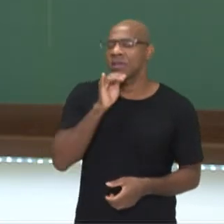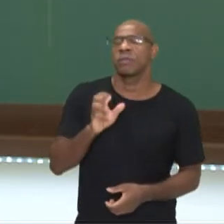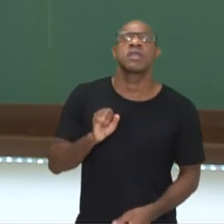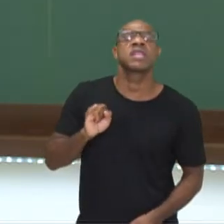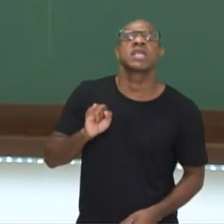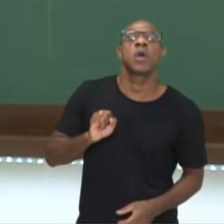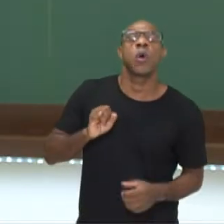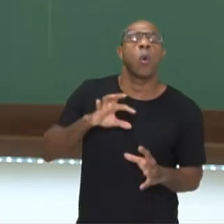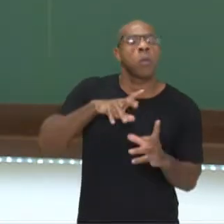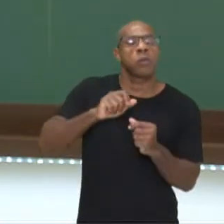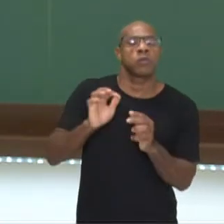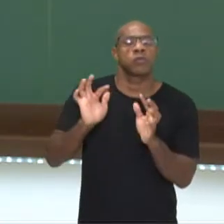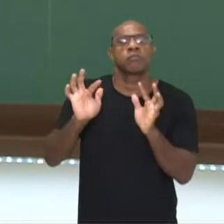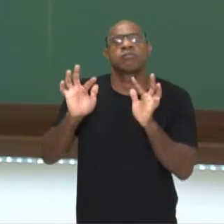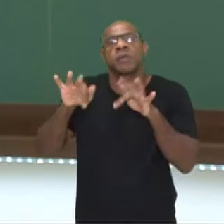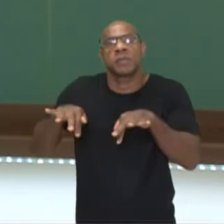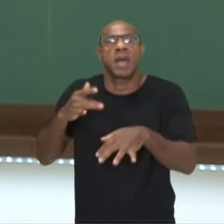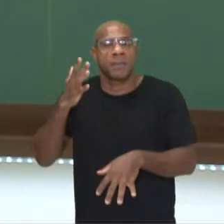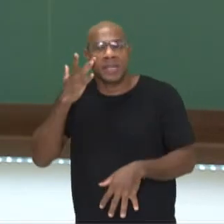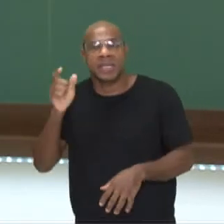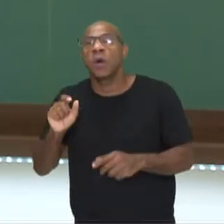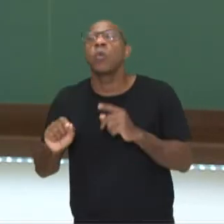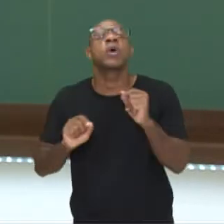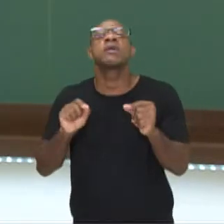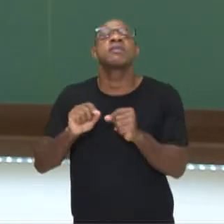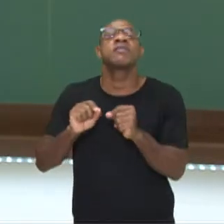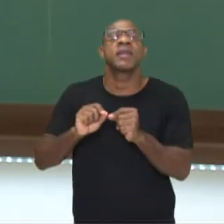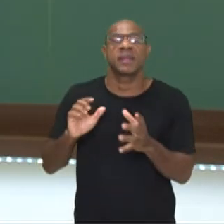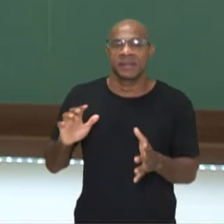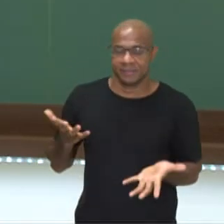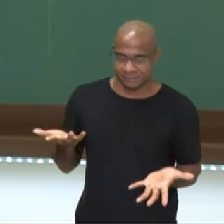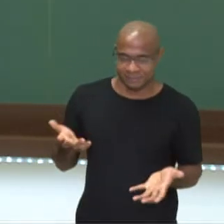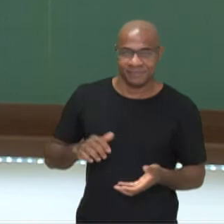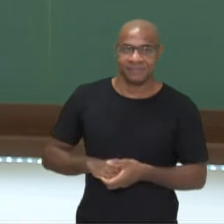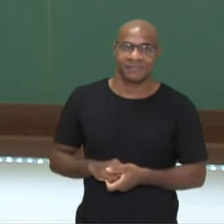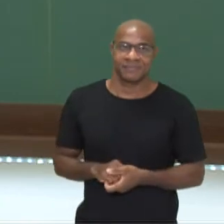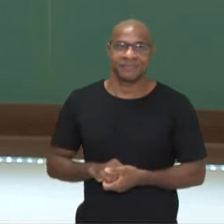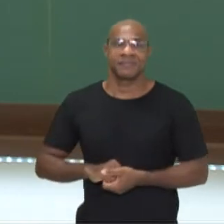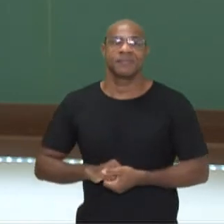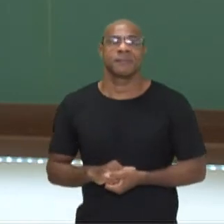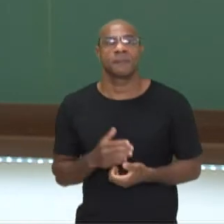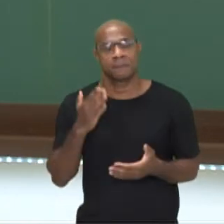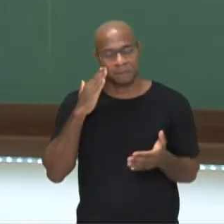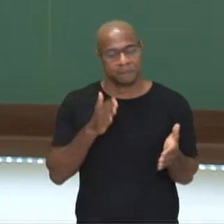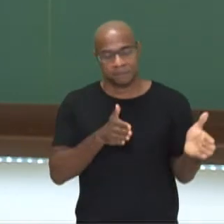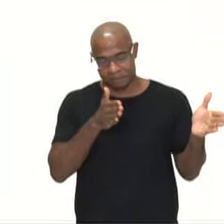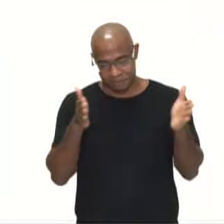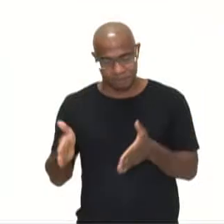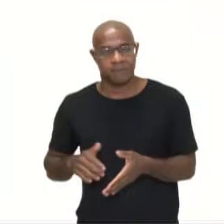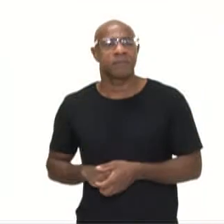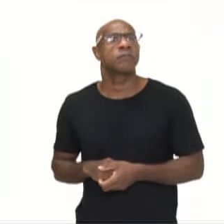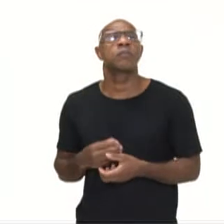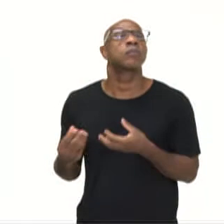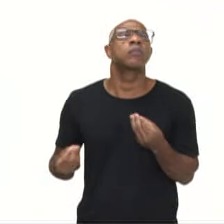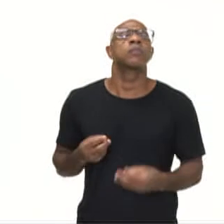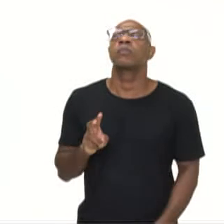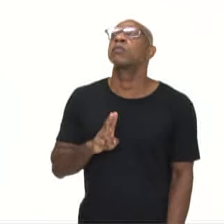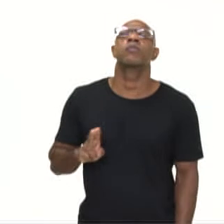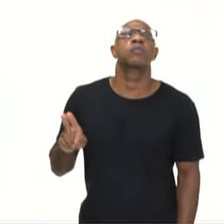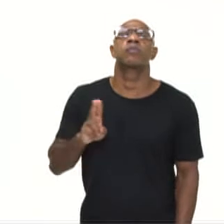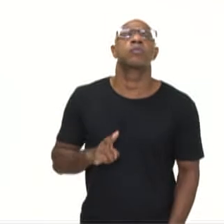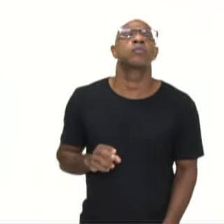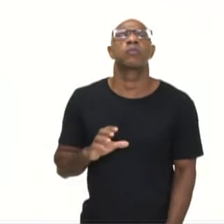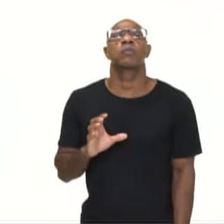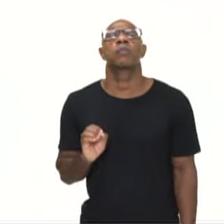hipótese. Vamos a seguir aqui. Quando que a gente usa esse condicional